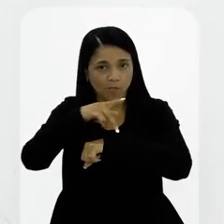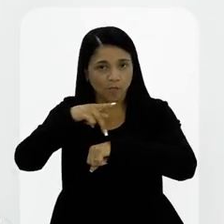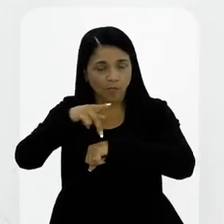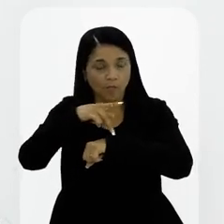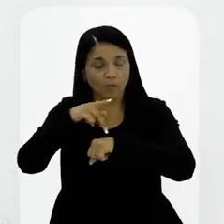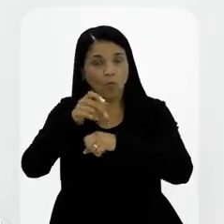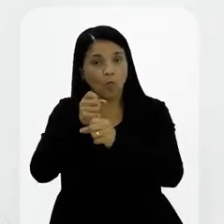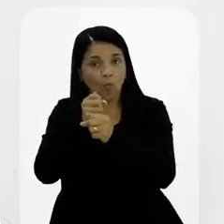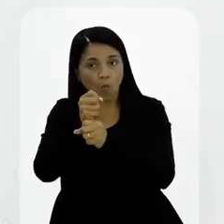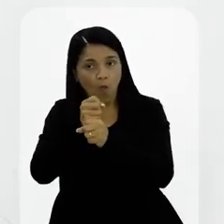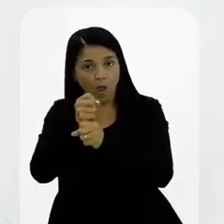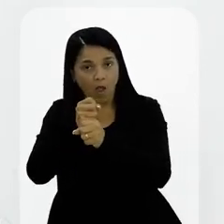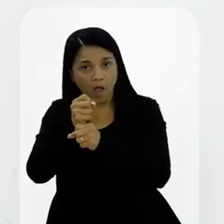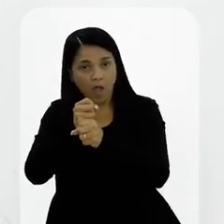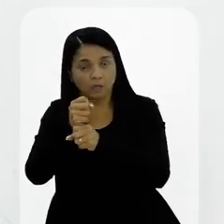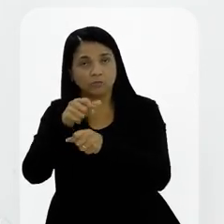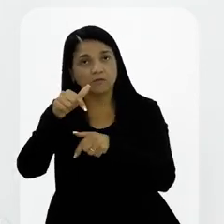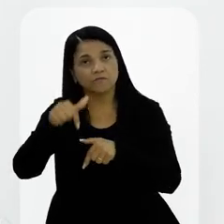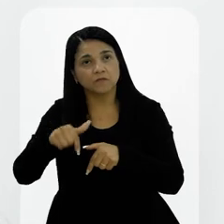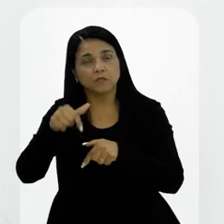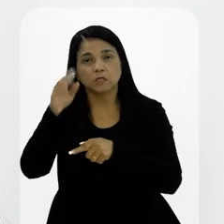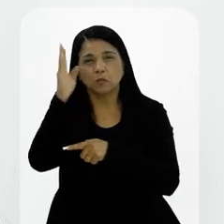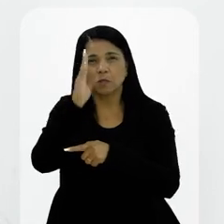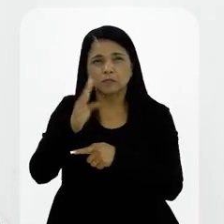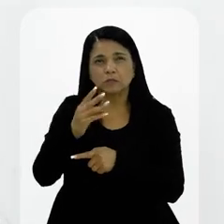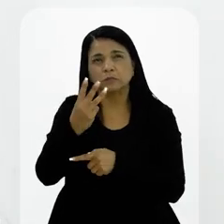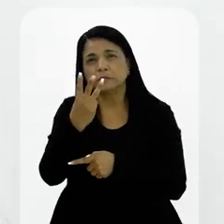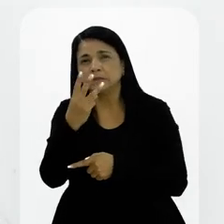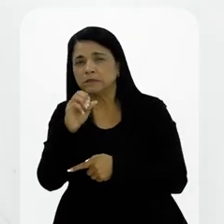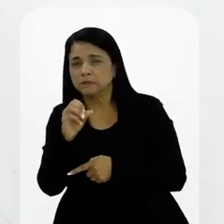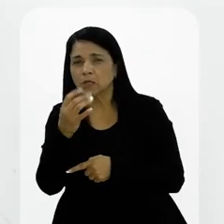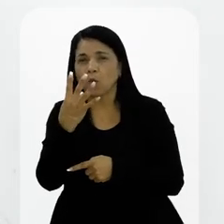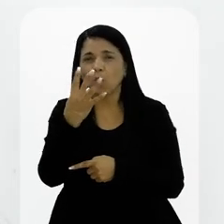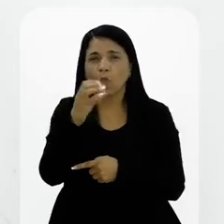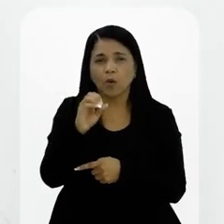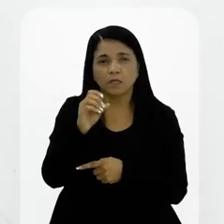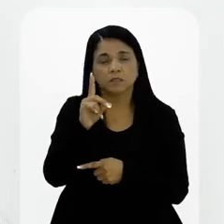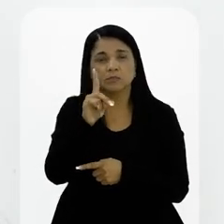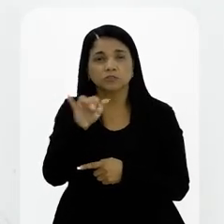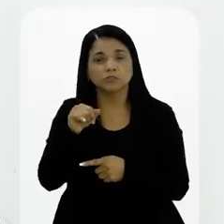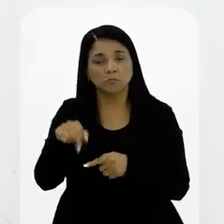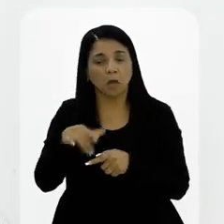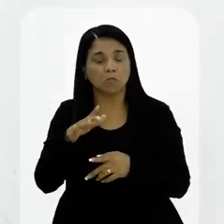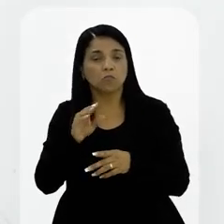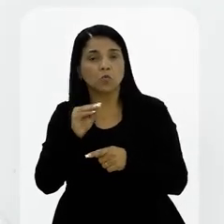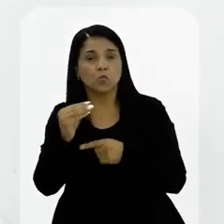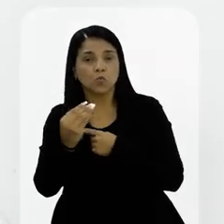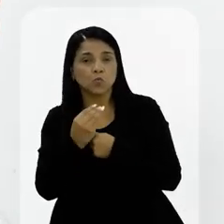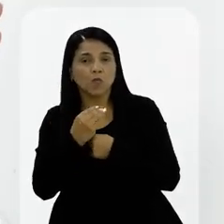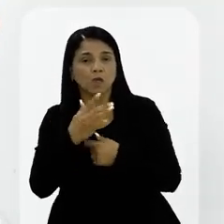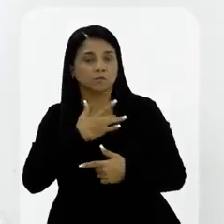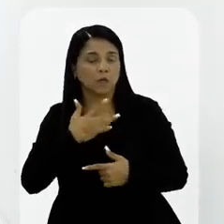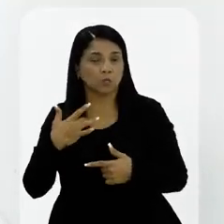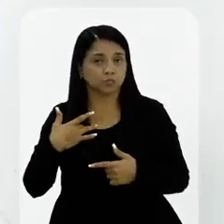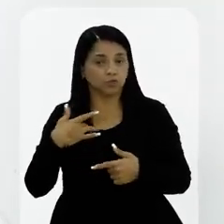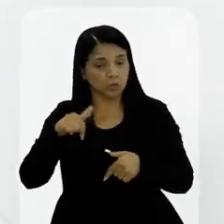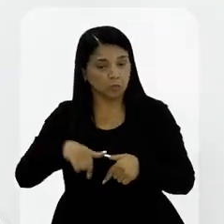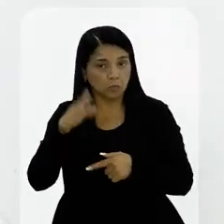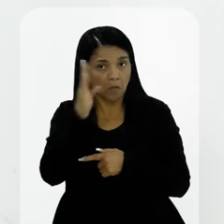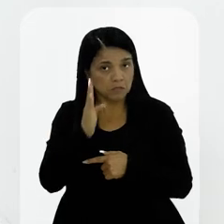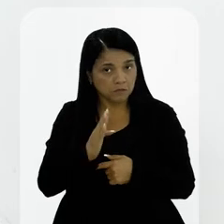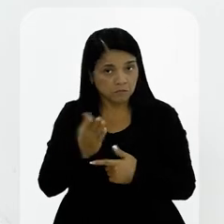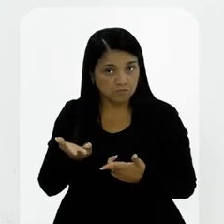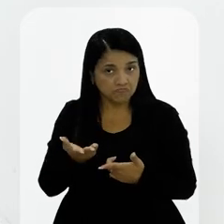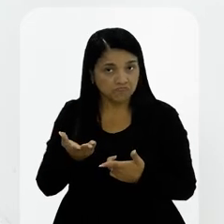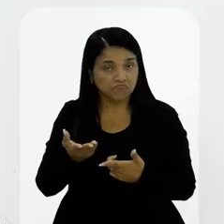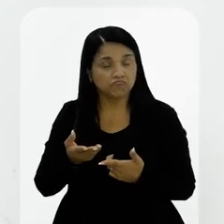Estados Unidos e durante todo, durante o ano, passa aqui cerca de 30, 40 dias só para cuidar da saúde. Porque